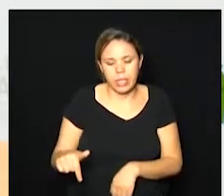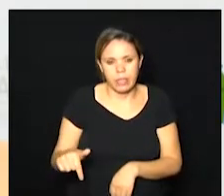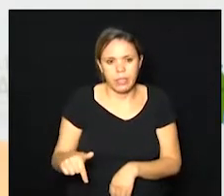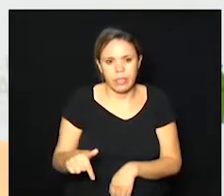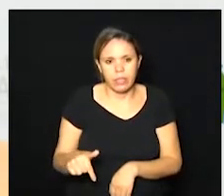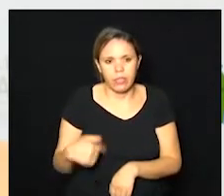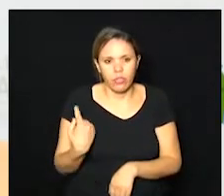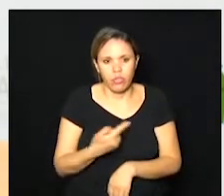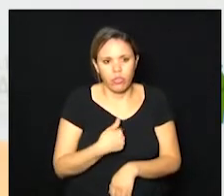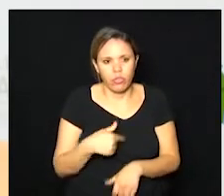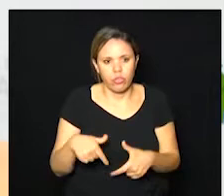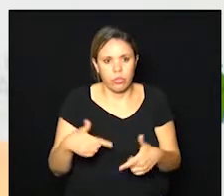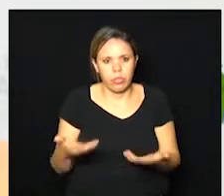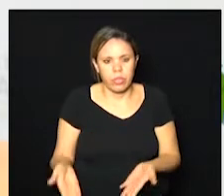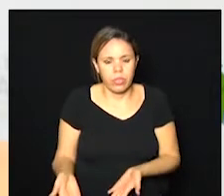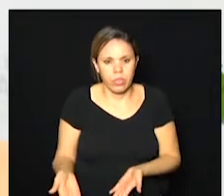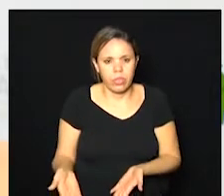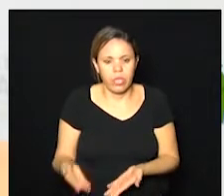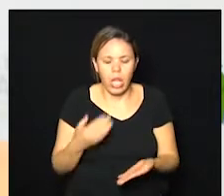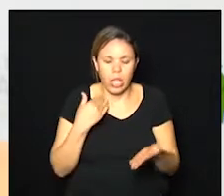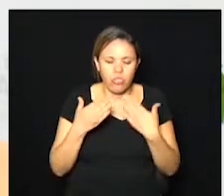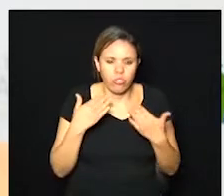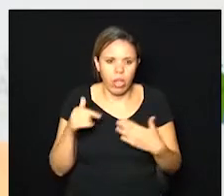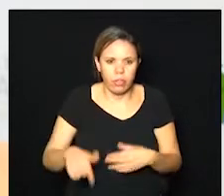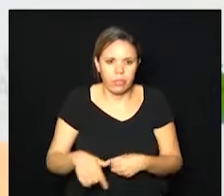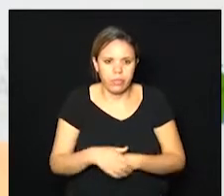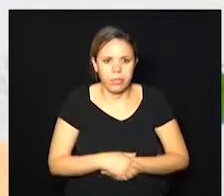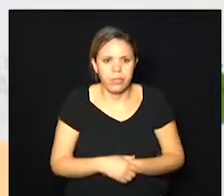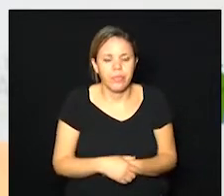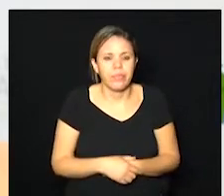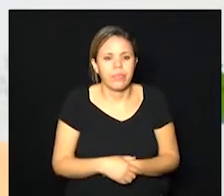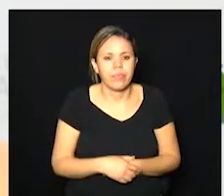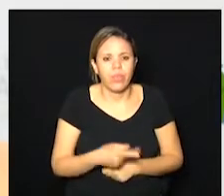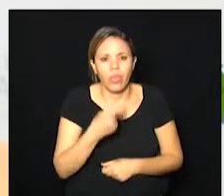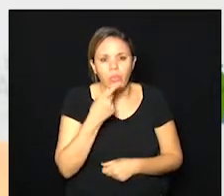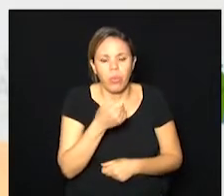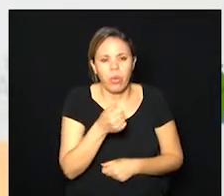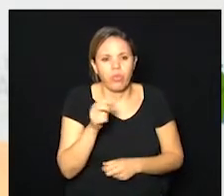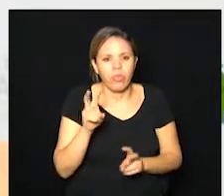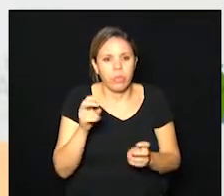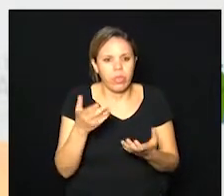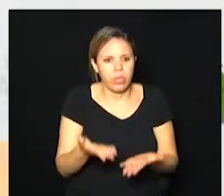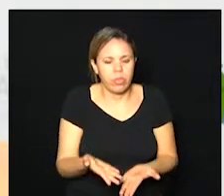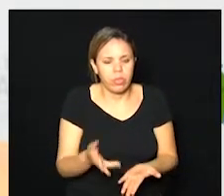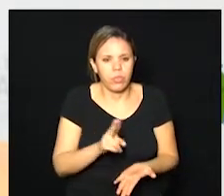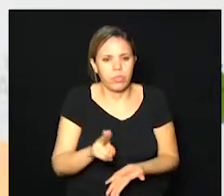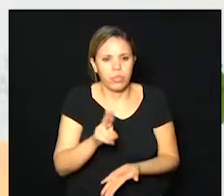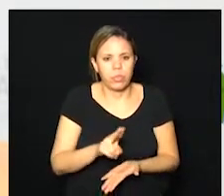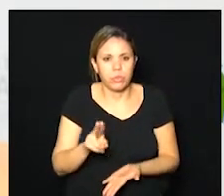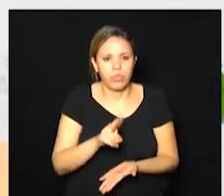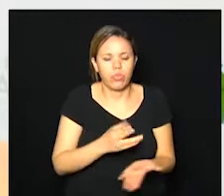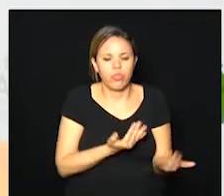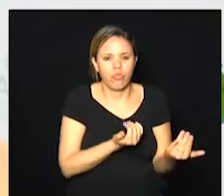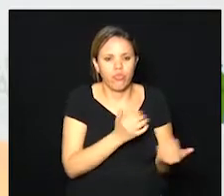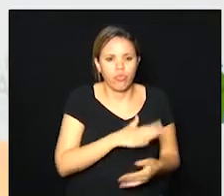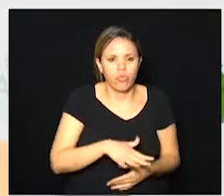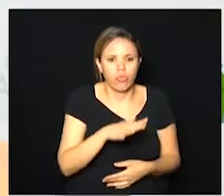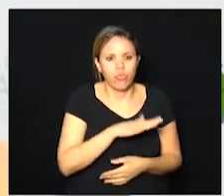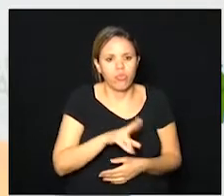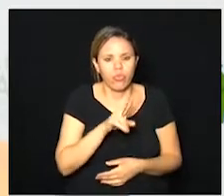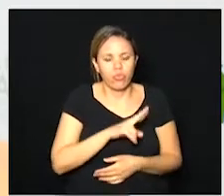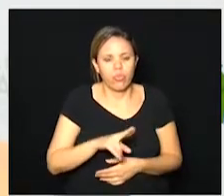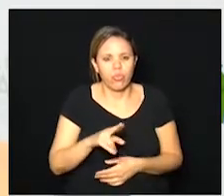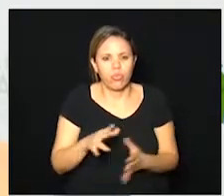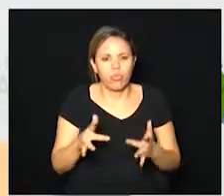nosso diálogo aqui eu falei um pouco sobre isso eu vou usar os jovens da juventude